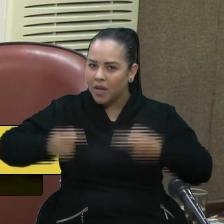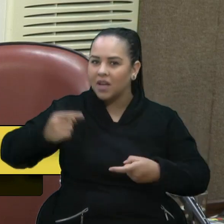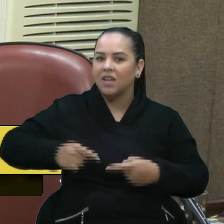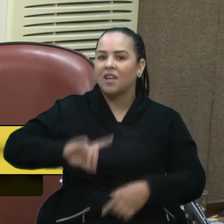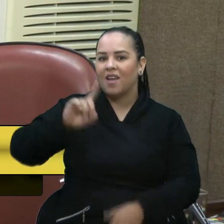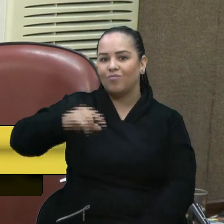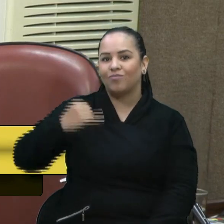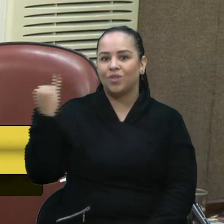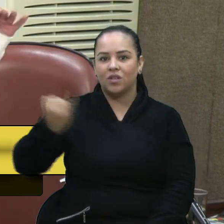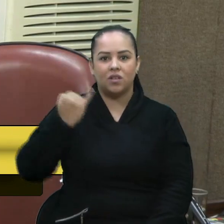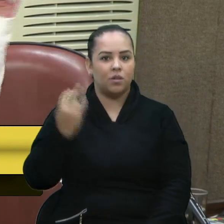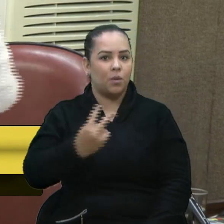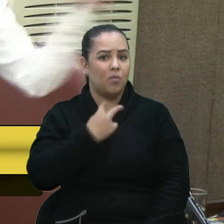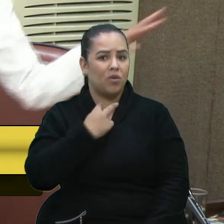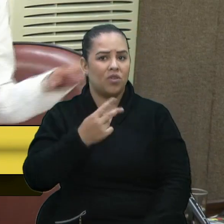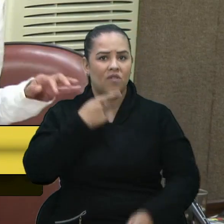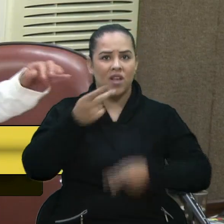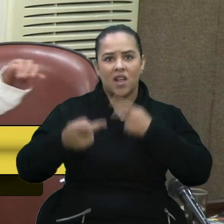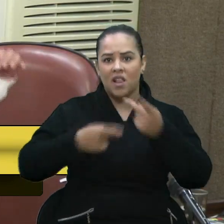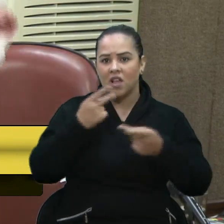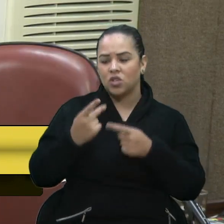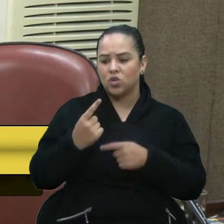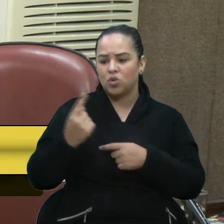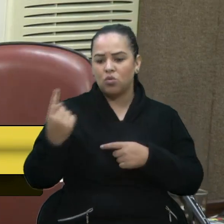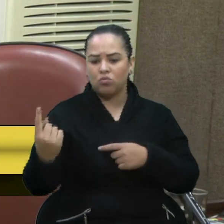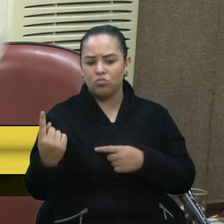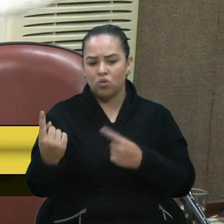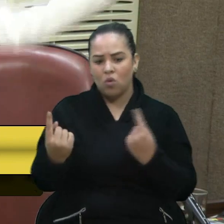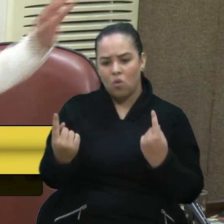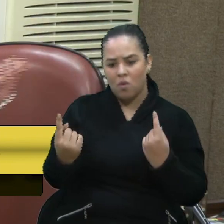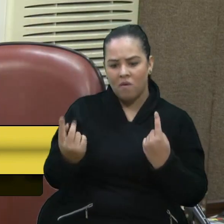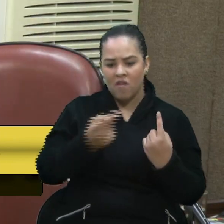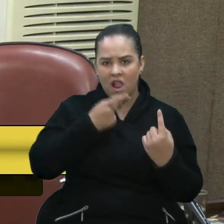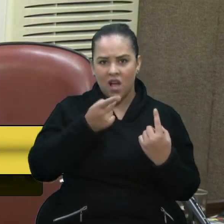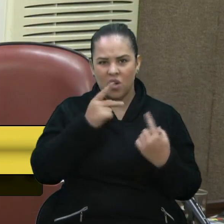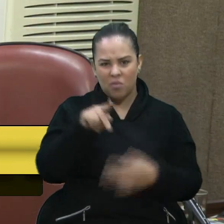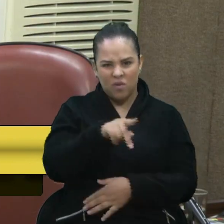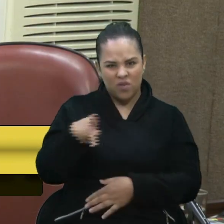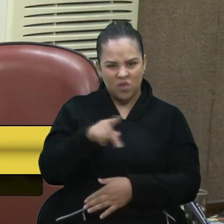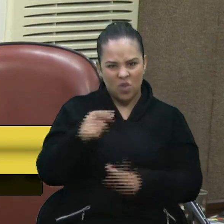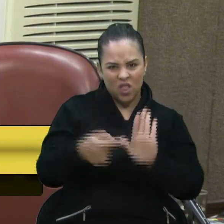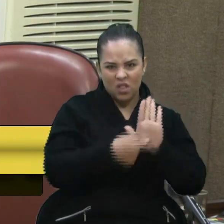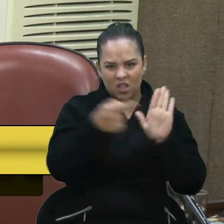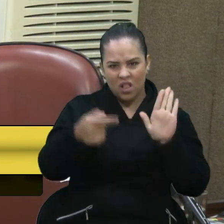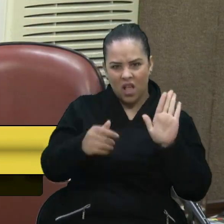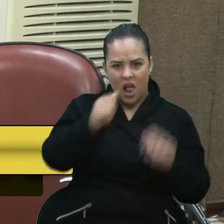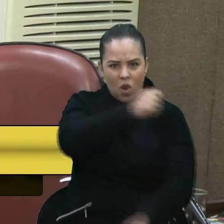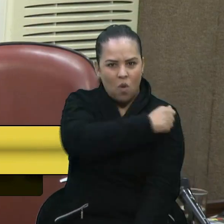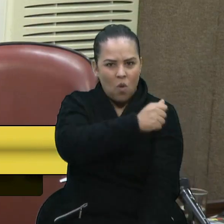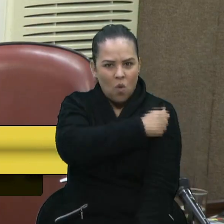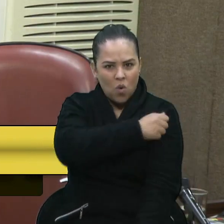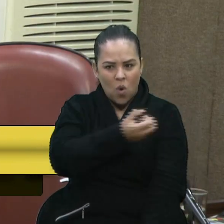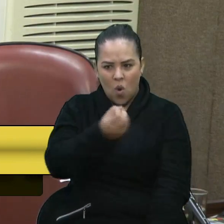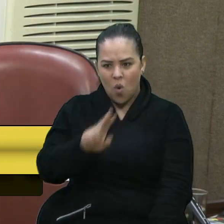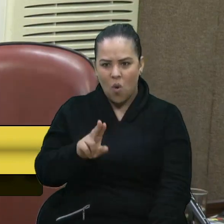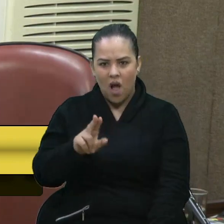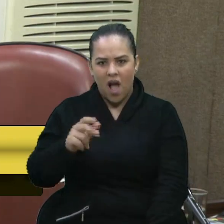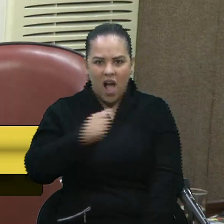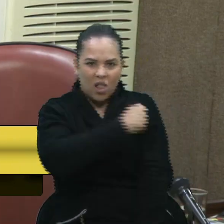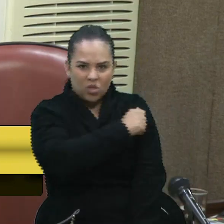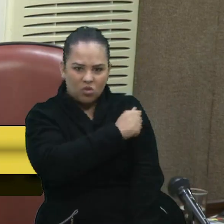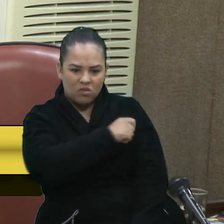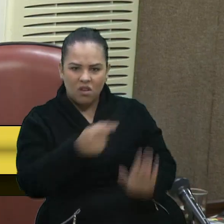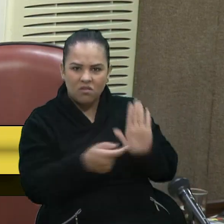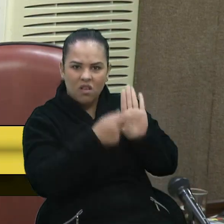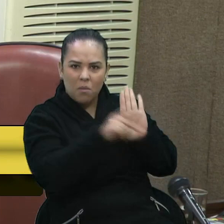ele carrega, ele nunca pode ser falado apenas de um dos lados. Falar que o professor está denunciando aluno, falar que aluno está denunciando professor. A